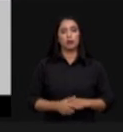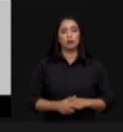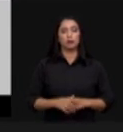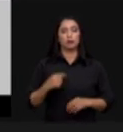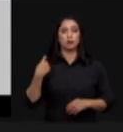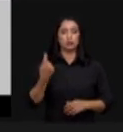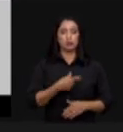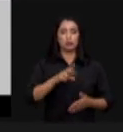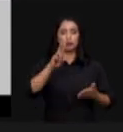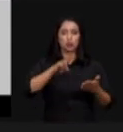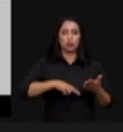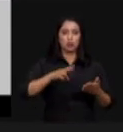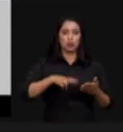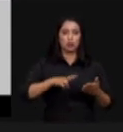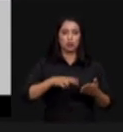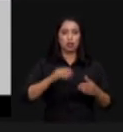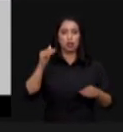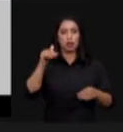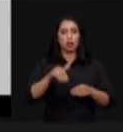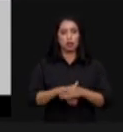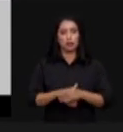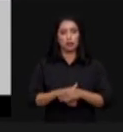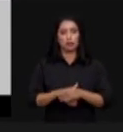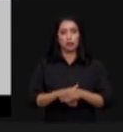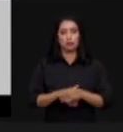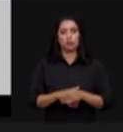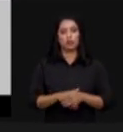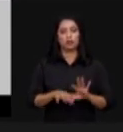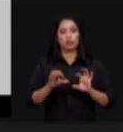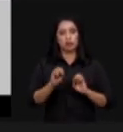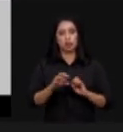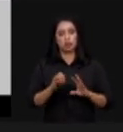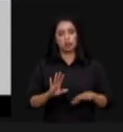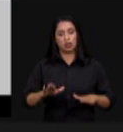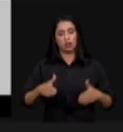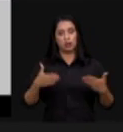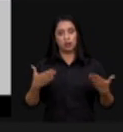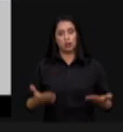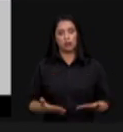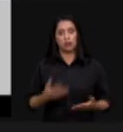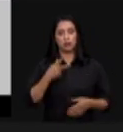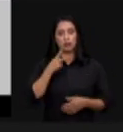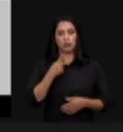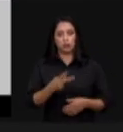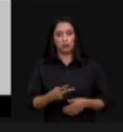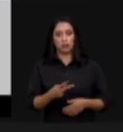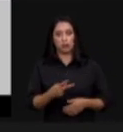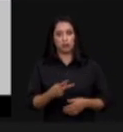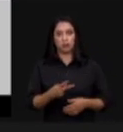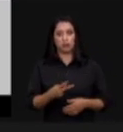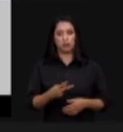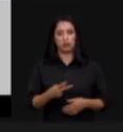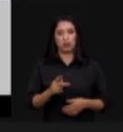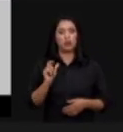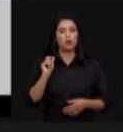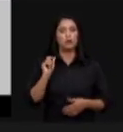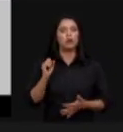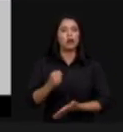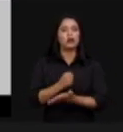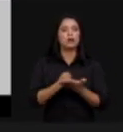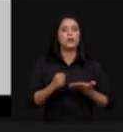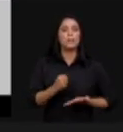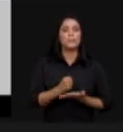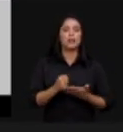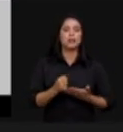assido não só de seus votos mas de sua doutrina quando vossa excelência fala da ponderação entre princípios eu vou aqui trazer